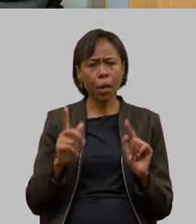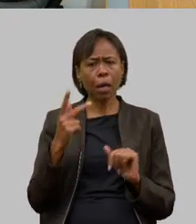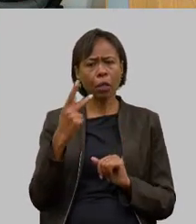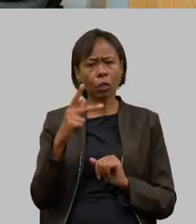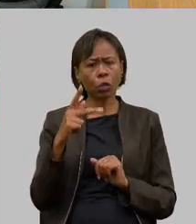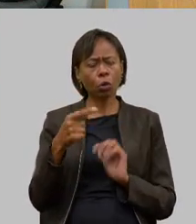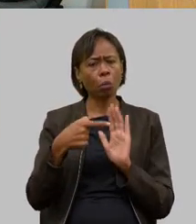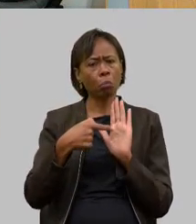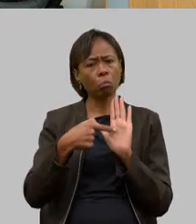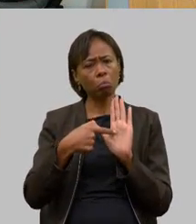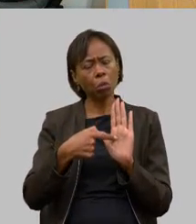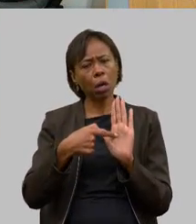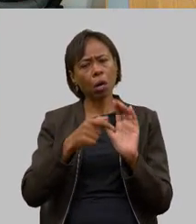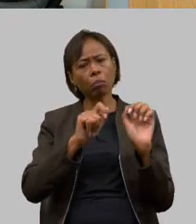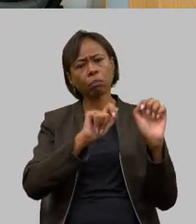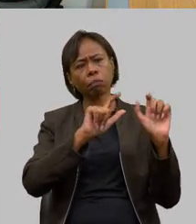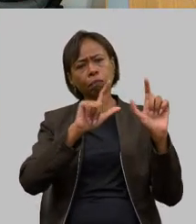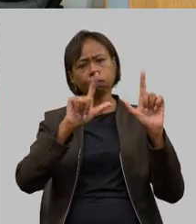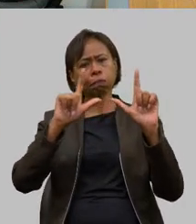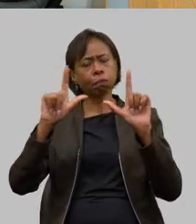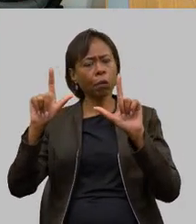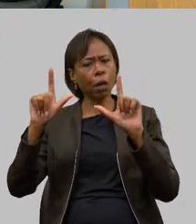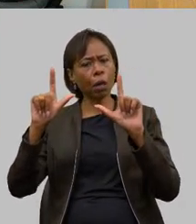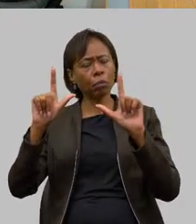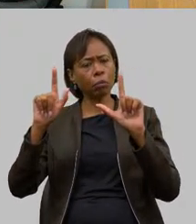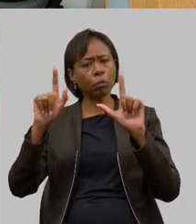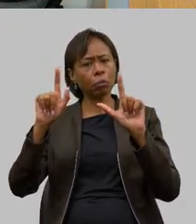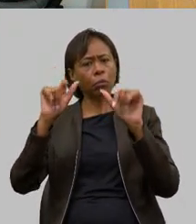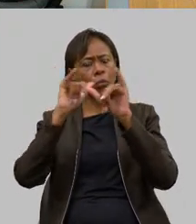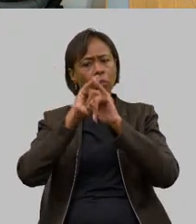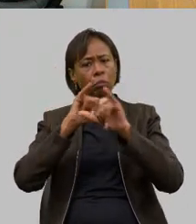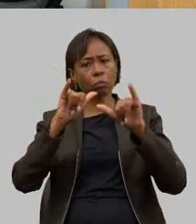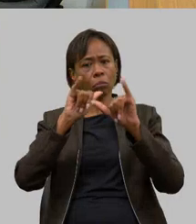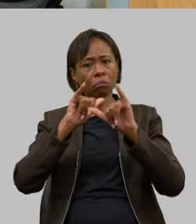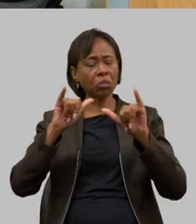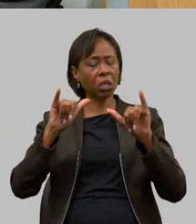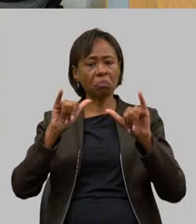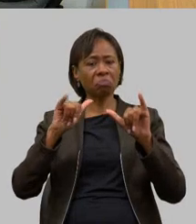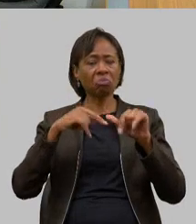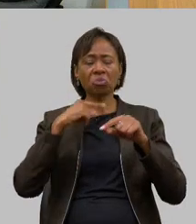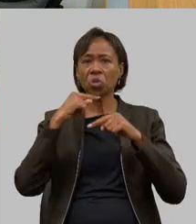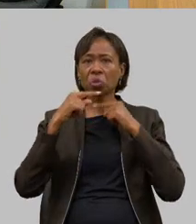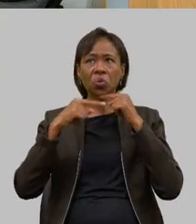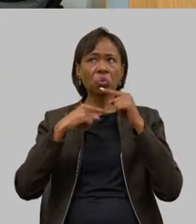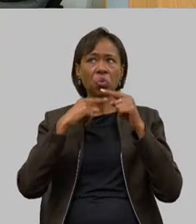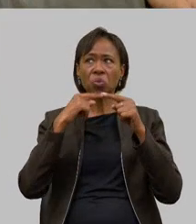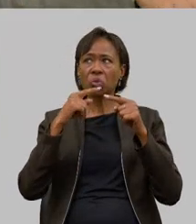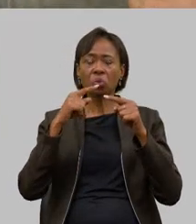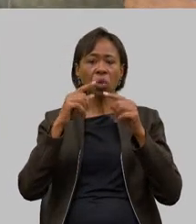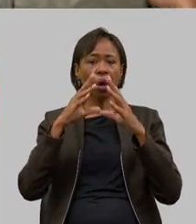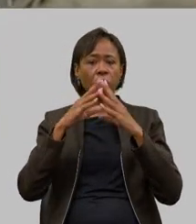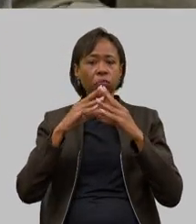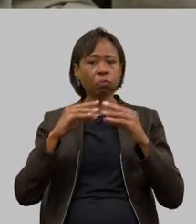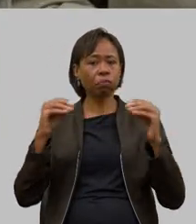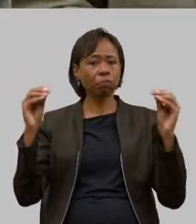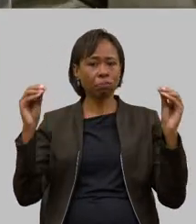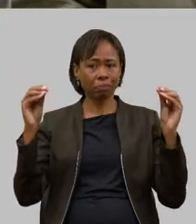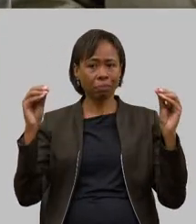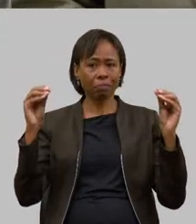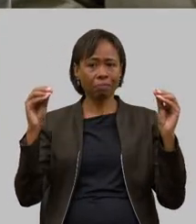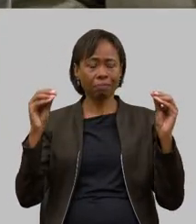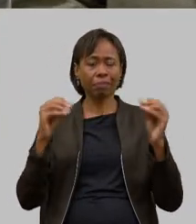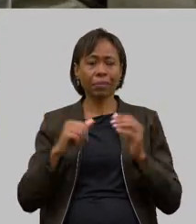apresentação o senhor praticamente eliminou todas as minhas perguntas mas